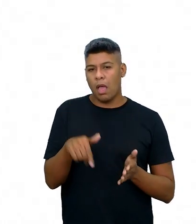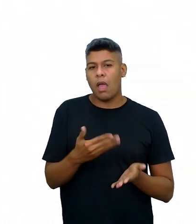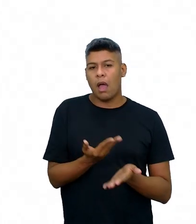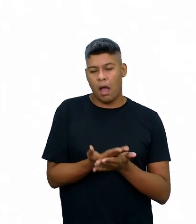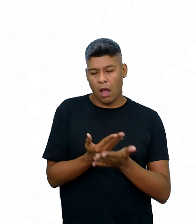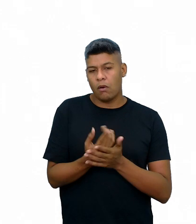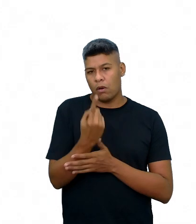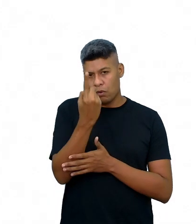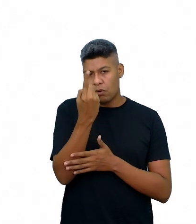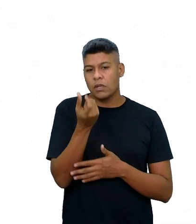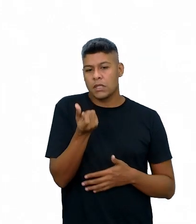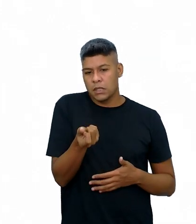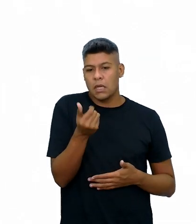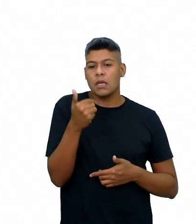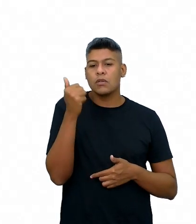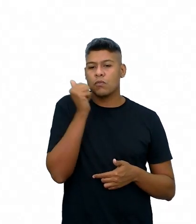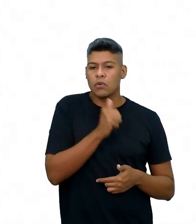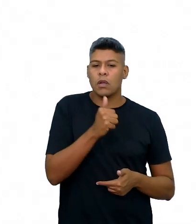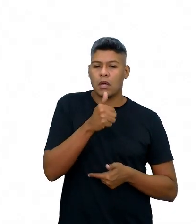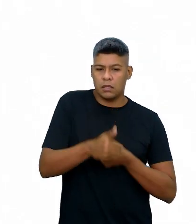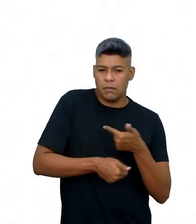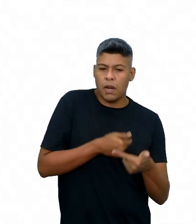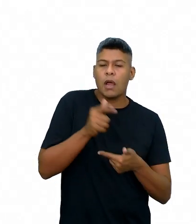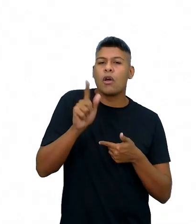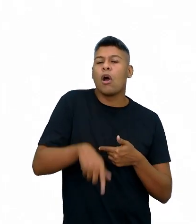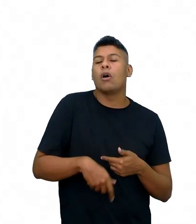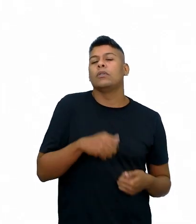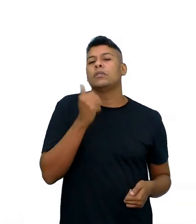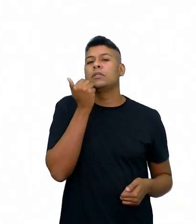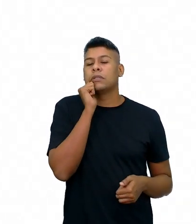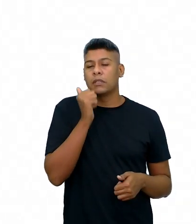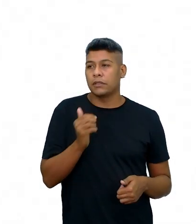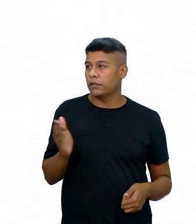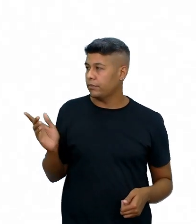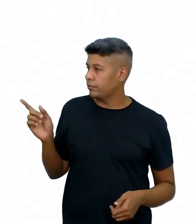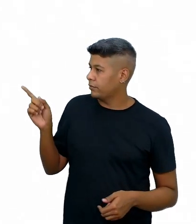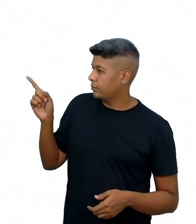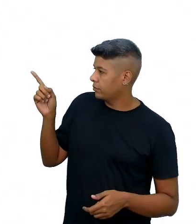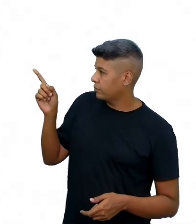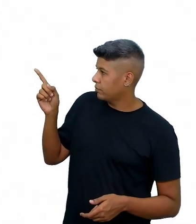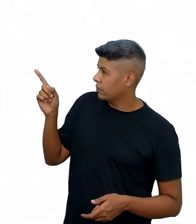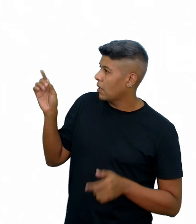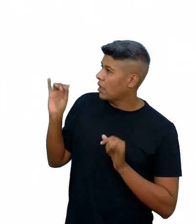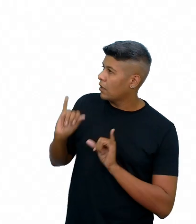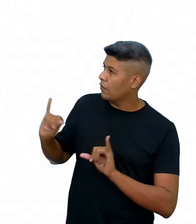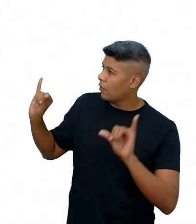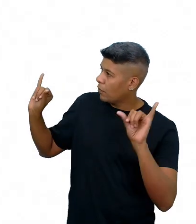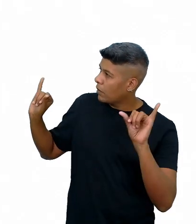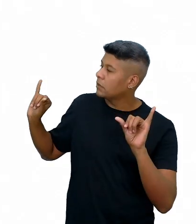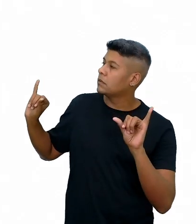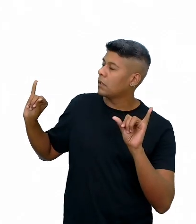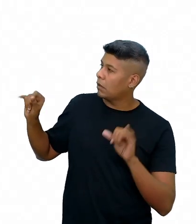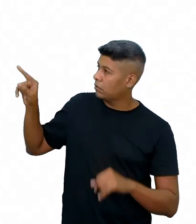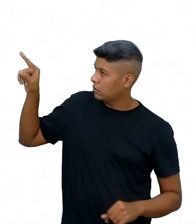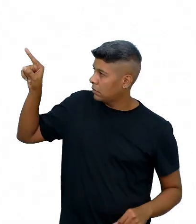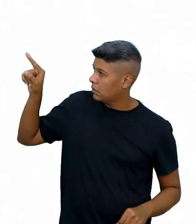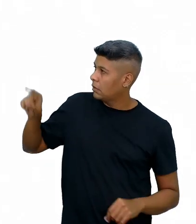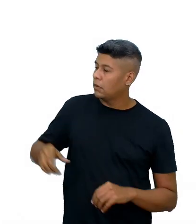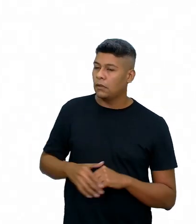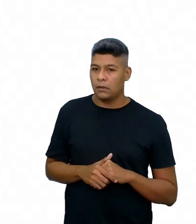mulheres que abalaram o mundo da ciência. Então, aqui, eles pedem, As informações se complementam,